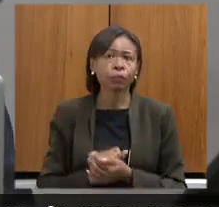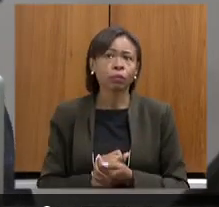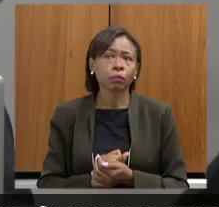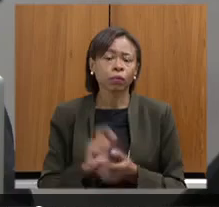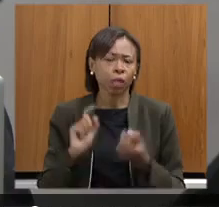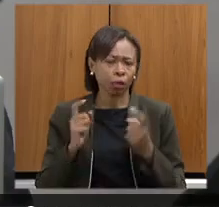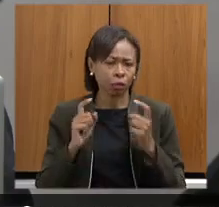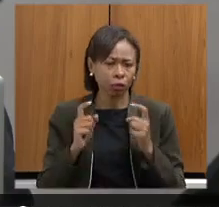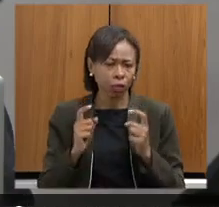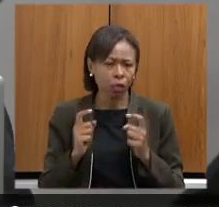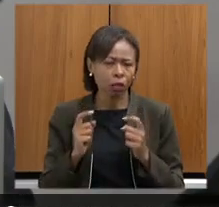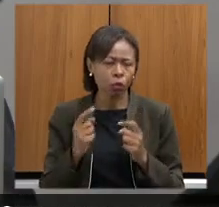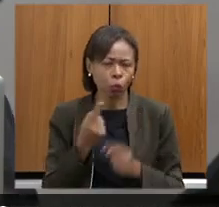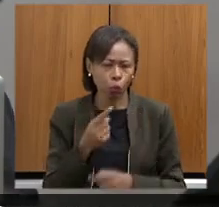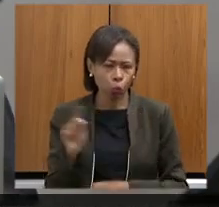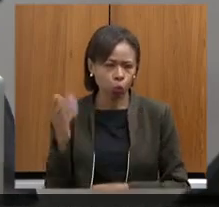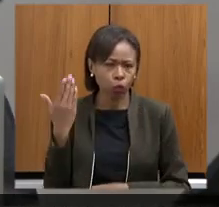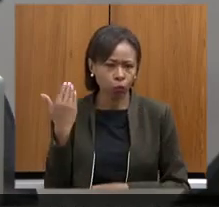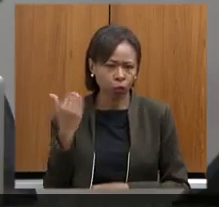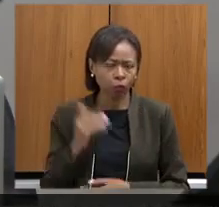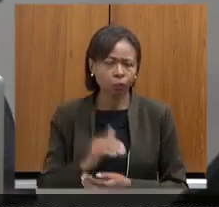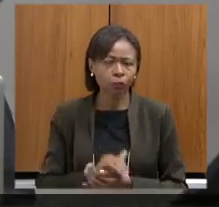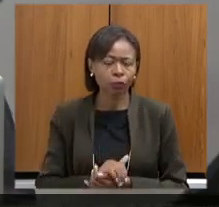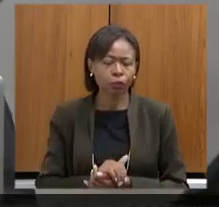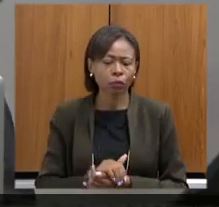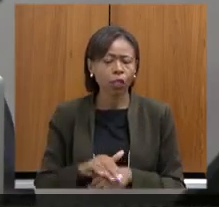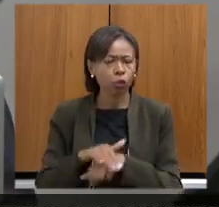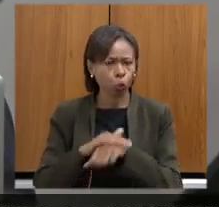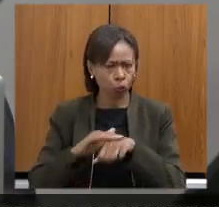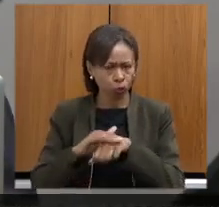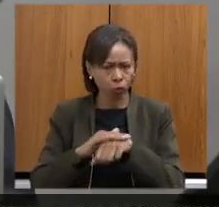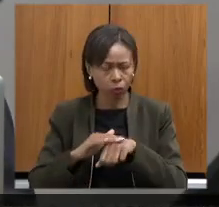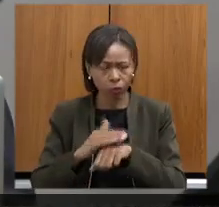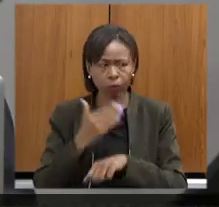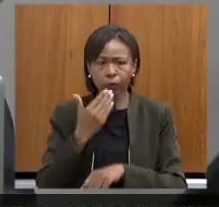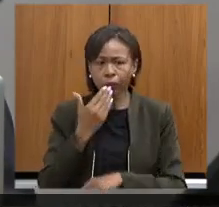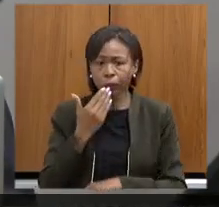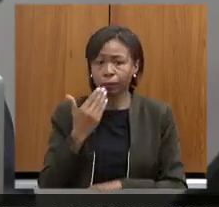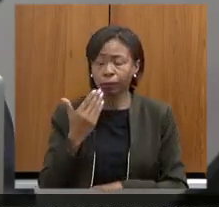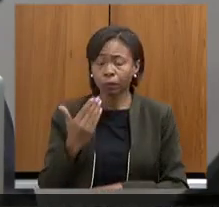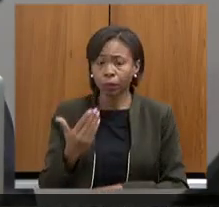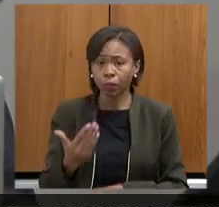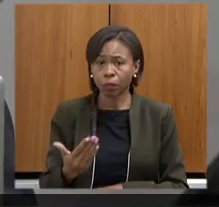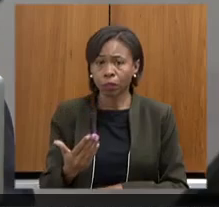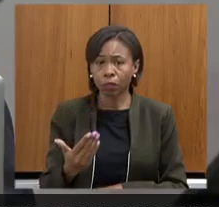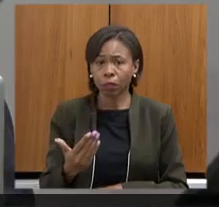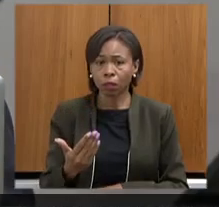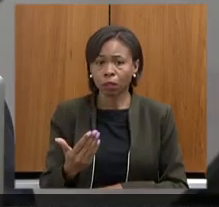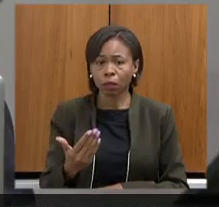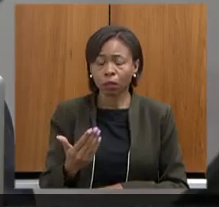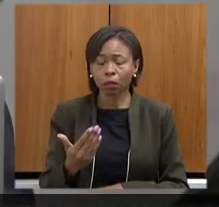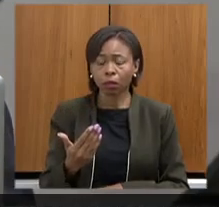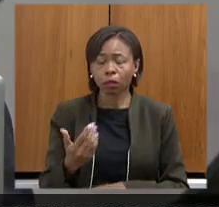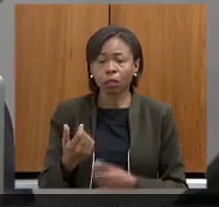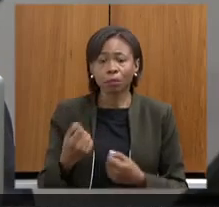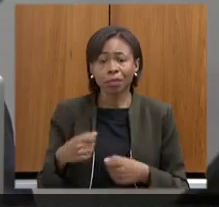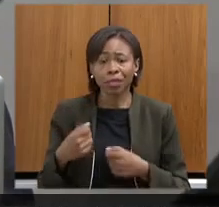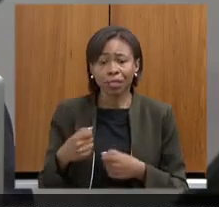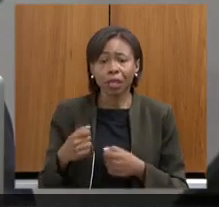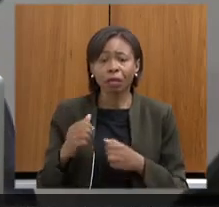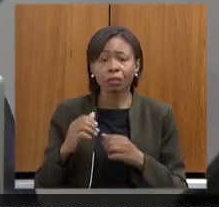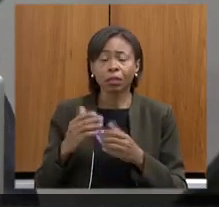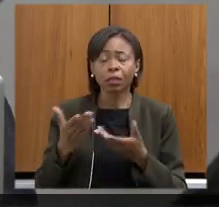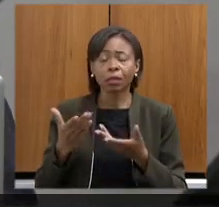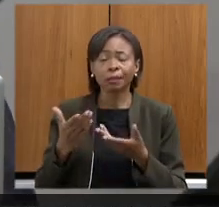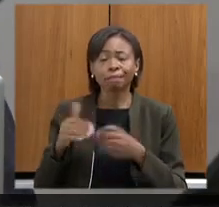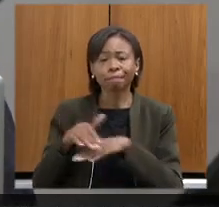na última reunião e nós solicitávamos um diálogo entre todos os setores